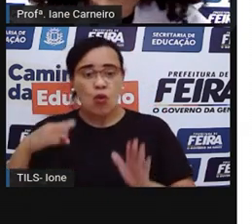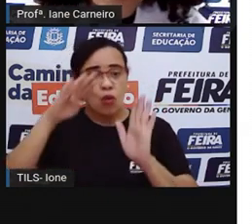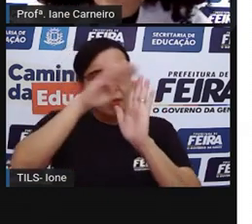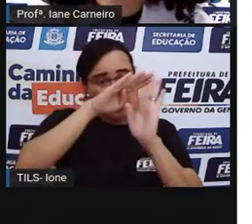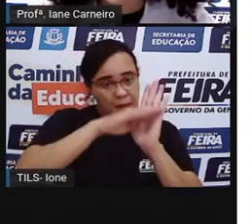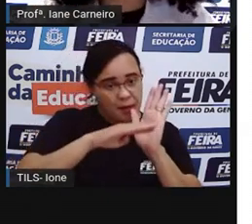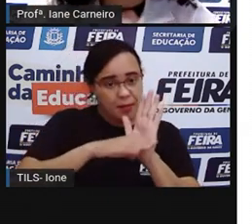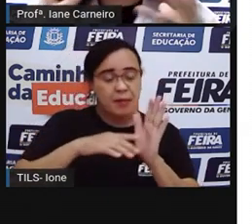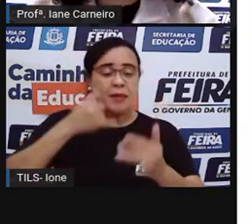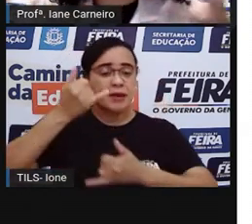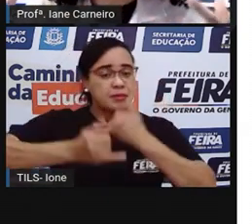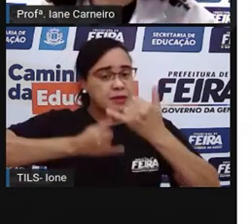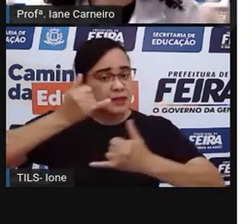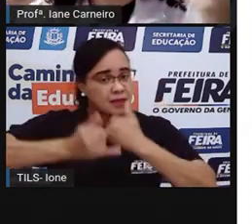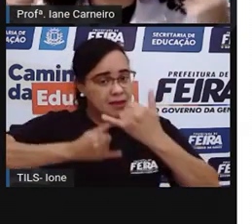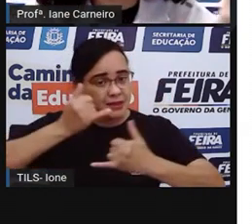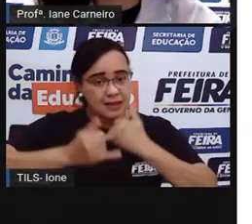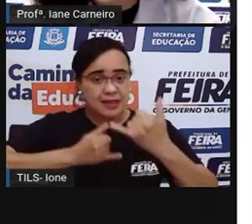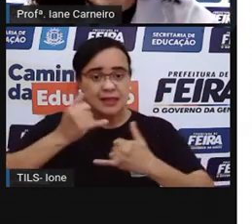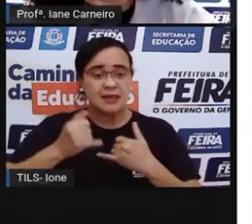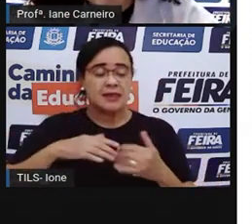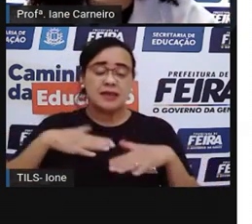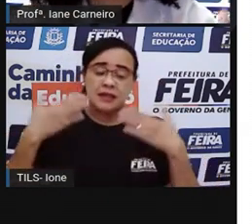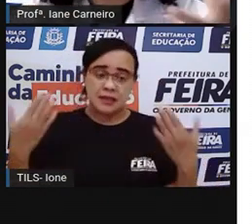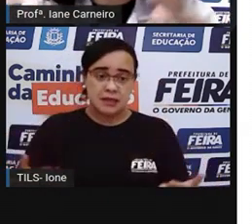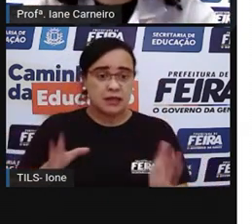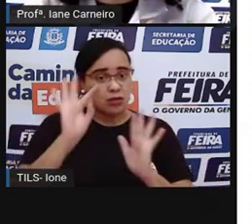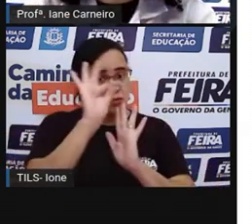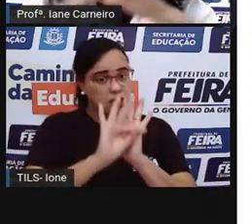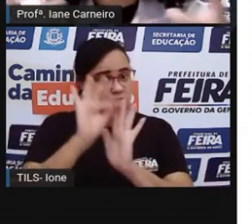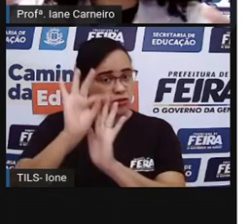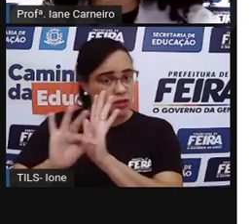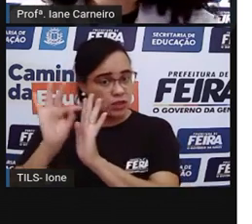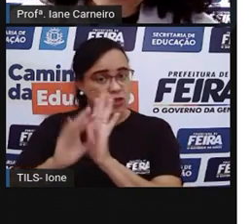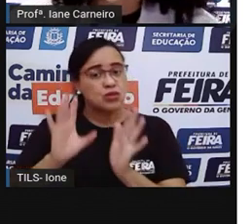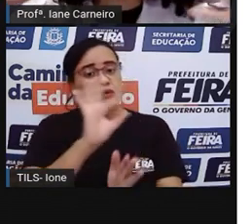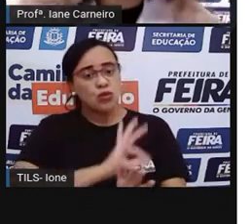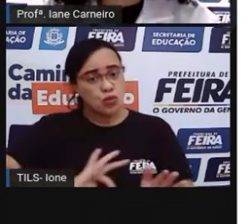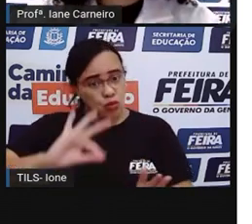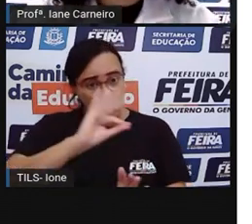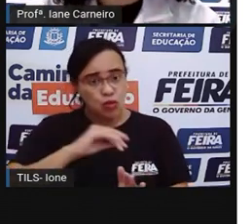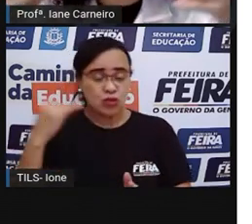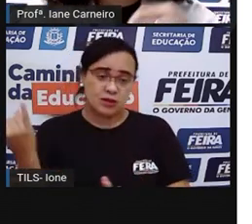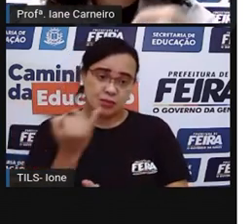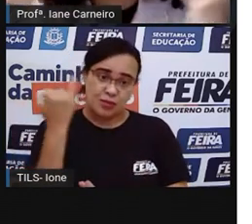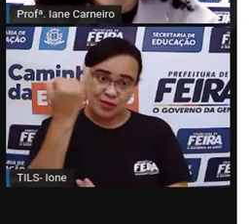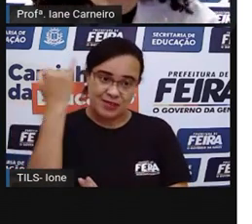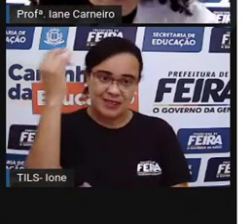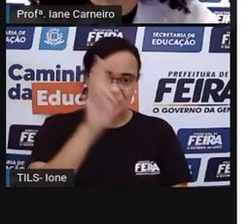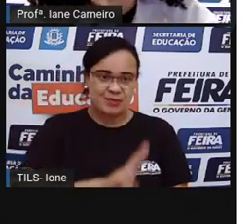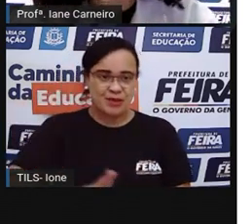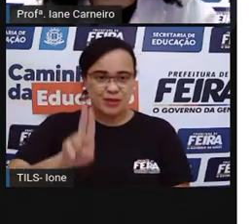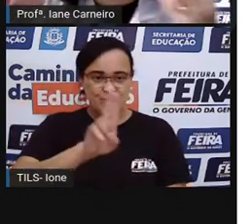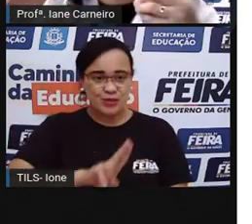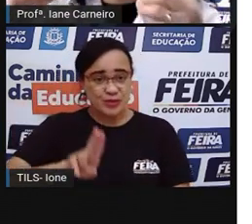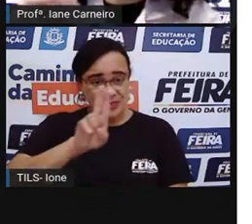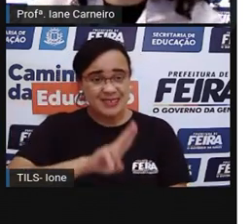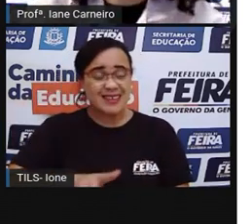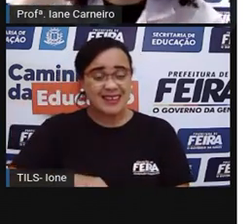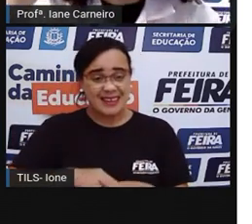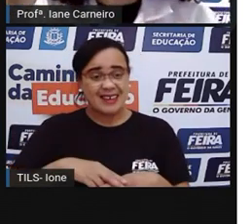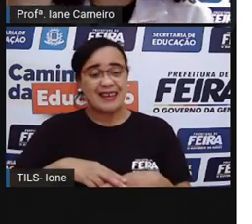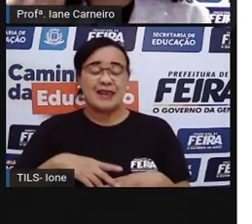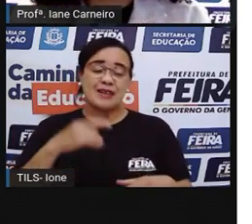bula de um remédio. Todos esses textos têm uma função, né? Uma função social. A gente usa essa leitura para alguma coisa, para se